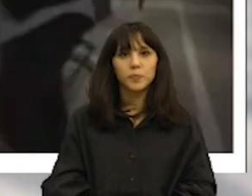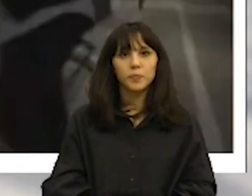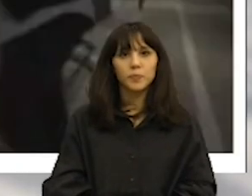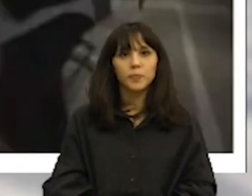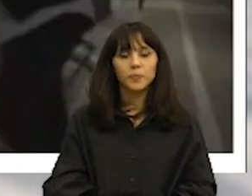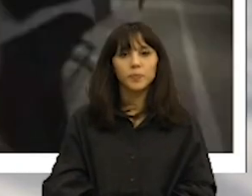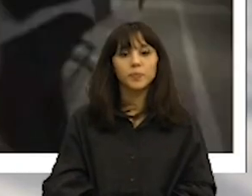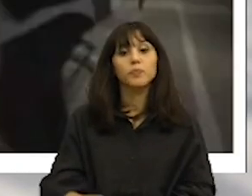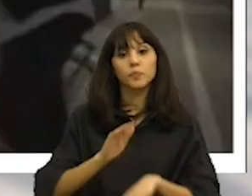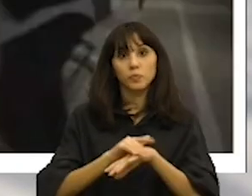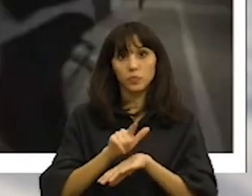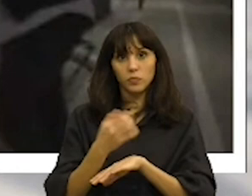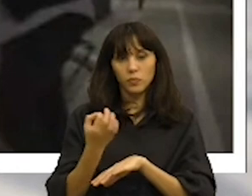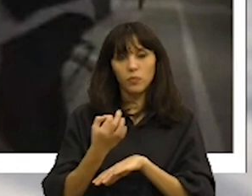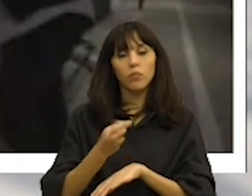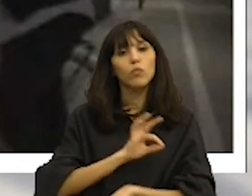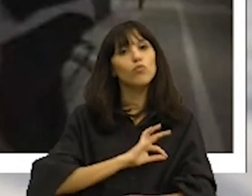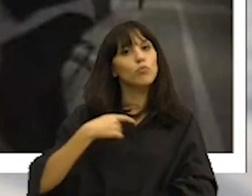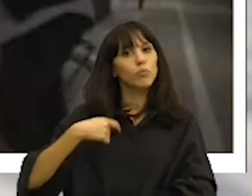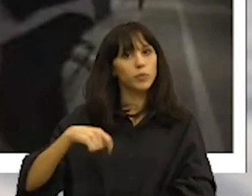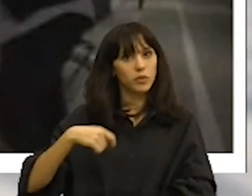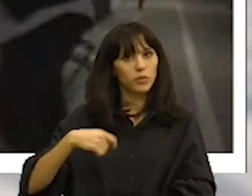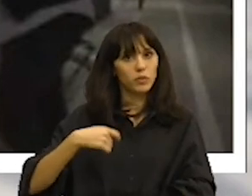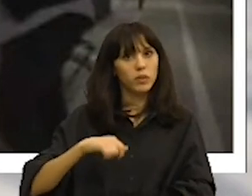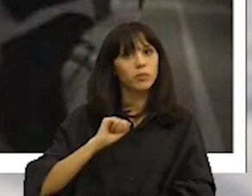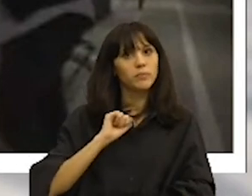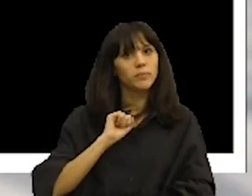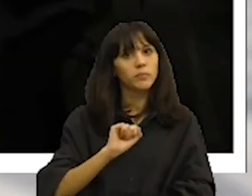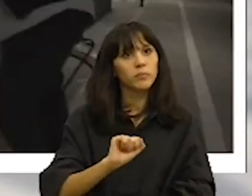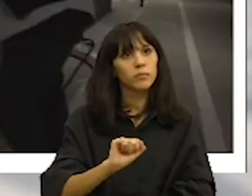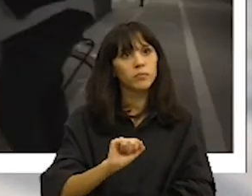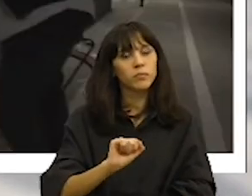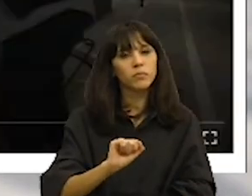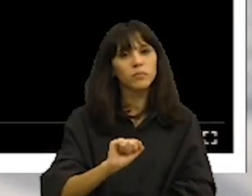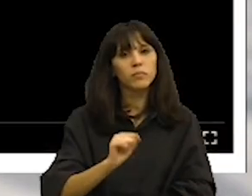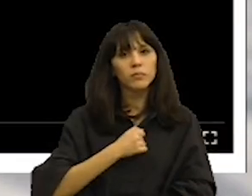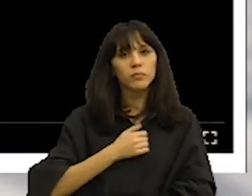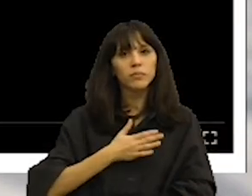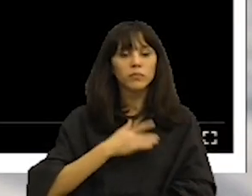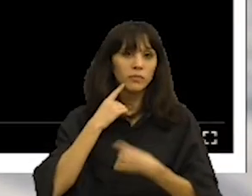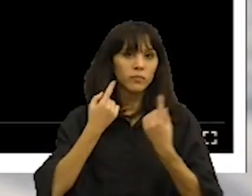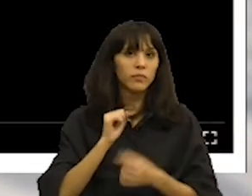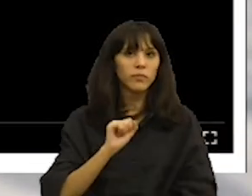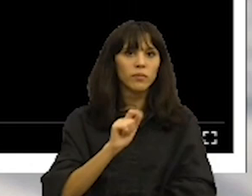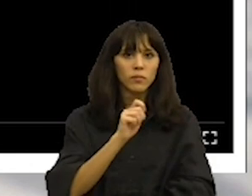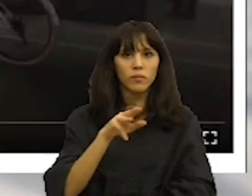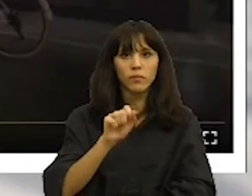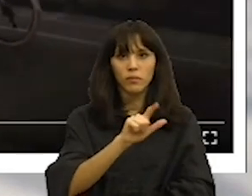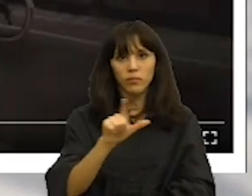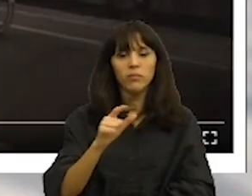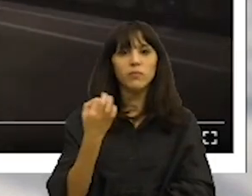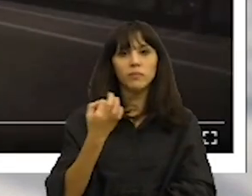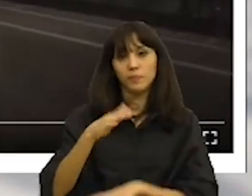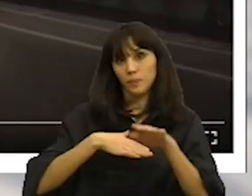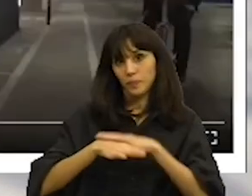A este propósito, o Sr. Presidente da Empresa Pública da MEL tem feito